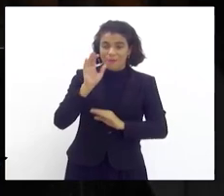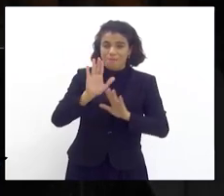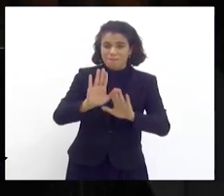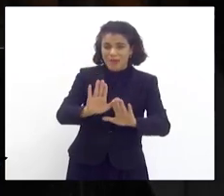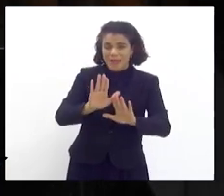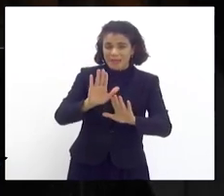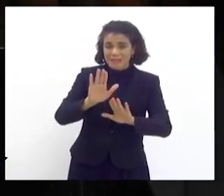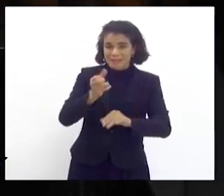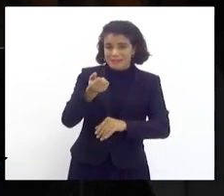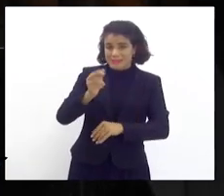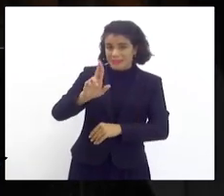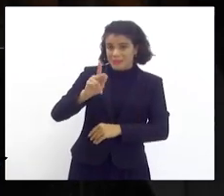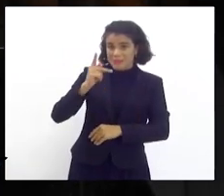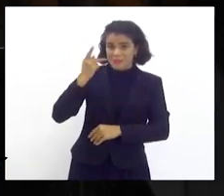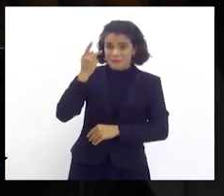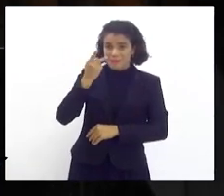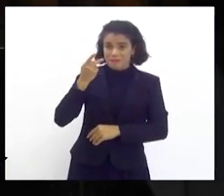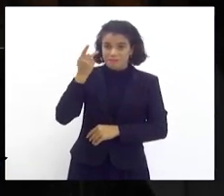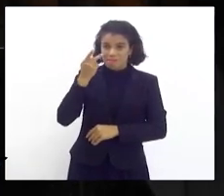presidente,